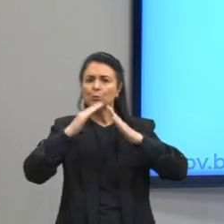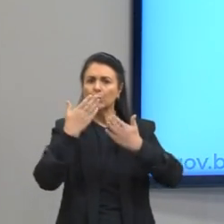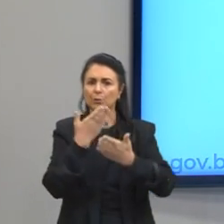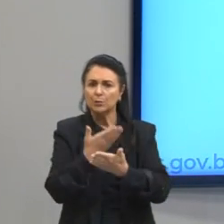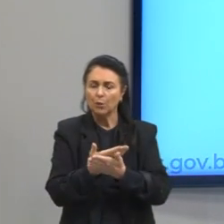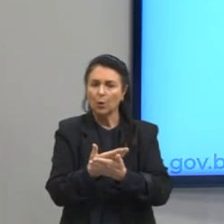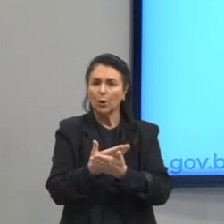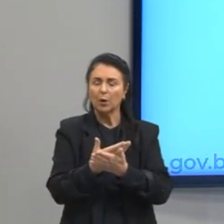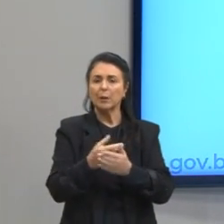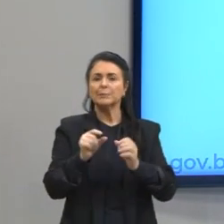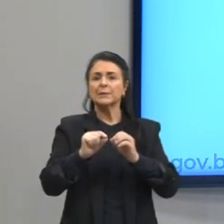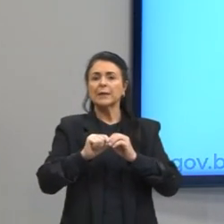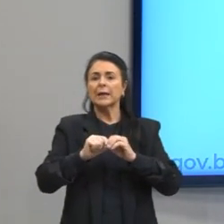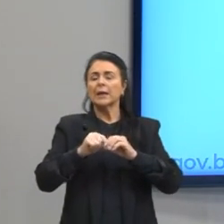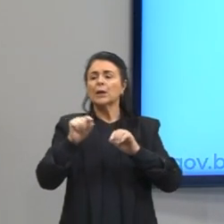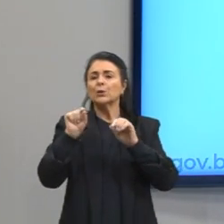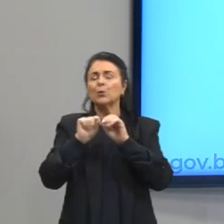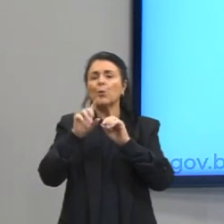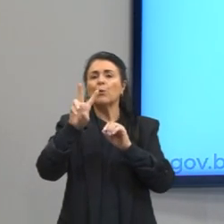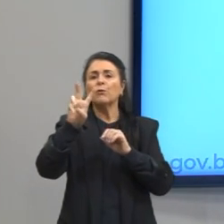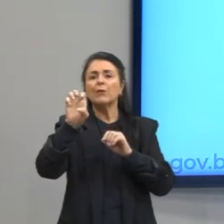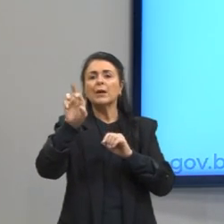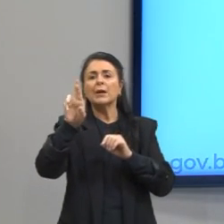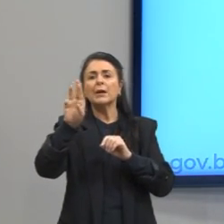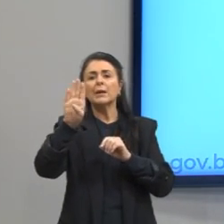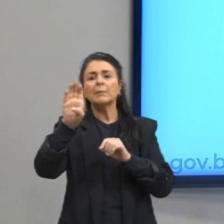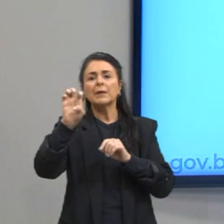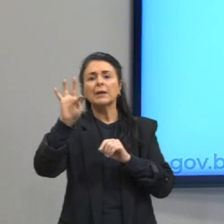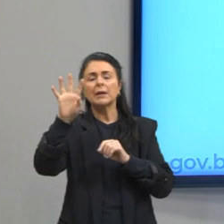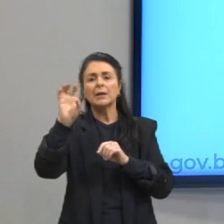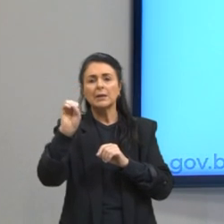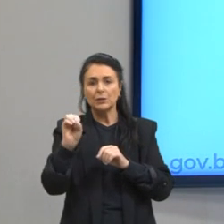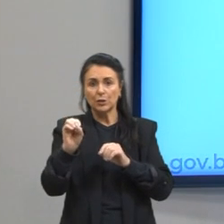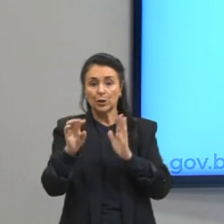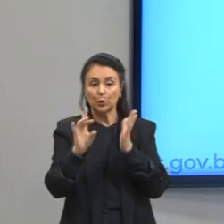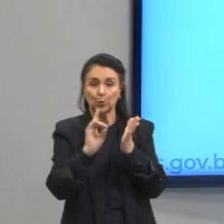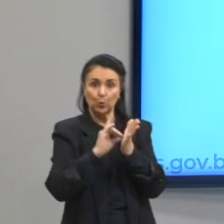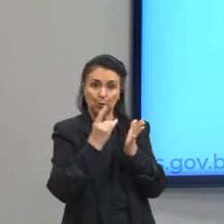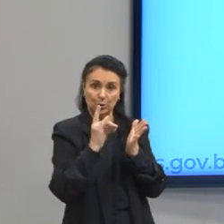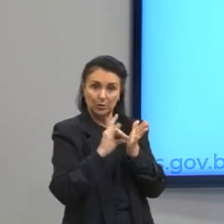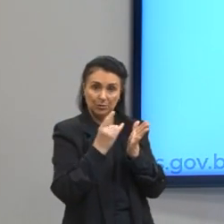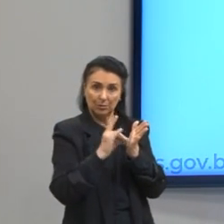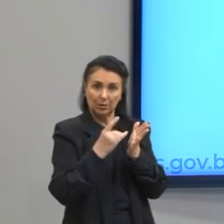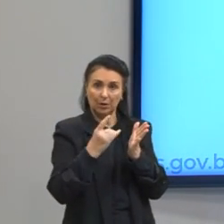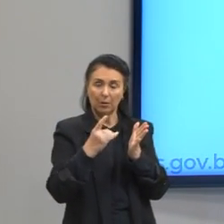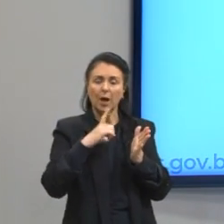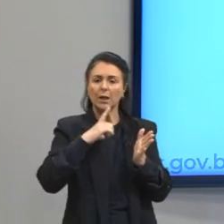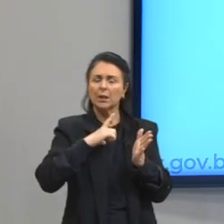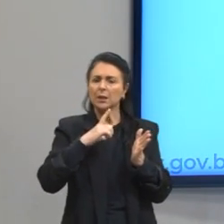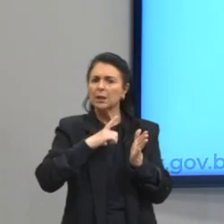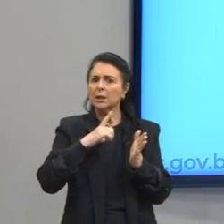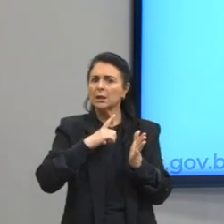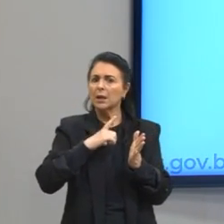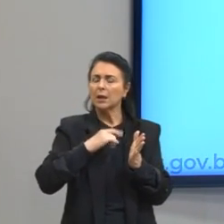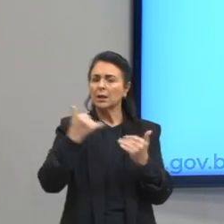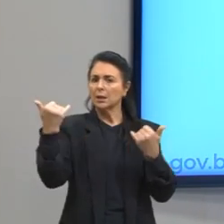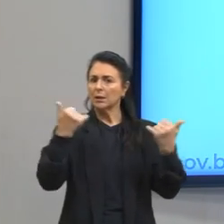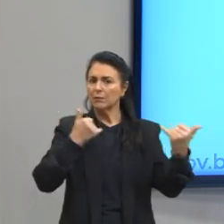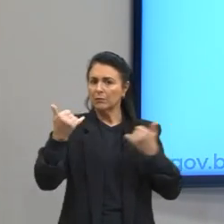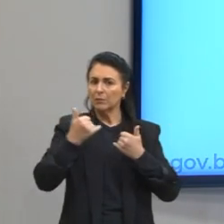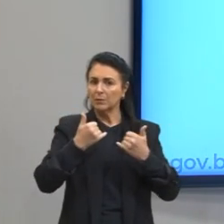dicionários. Então, aqui a gente tem uma informação e eu quero fazer com que o meu leitor